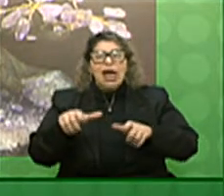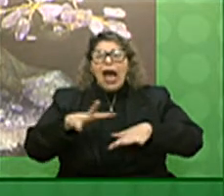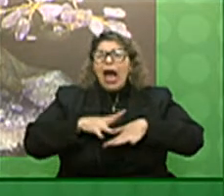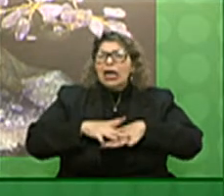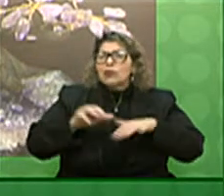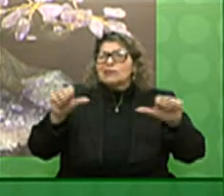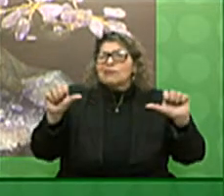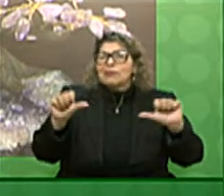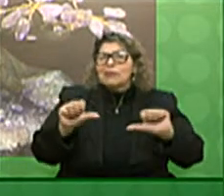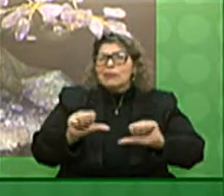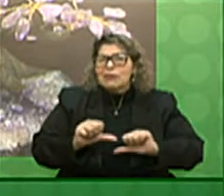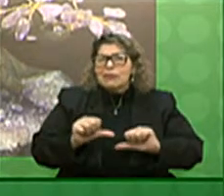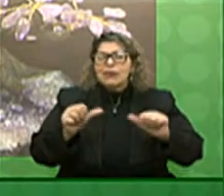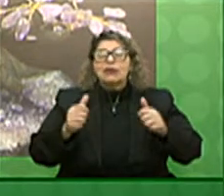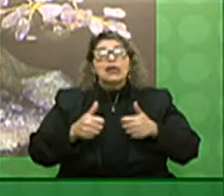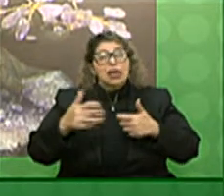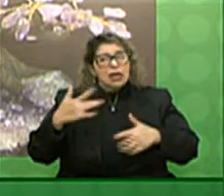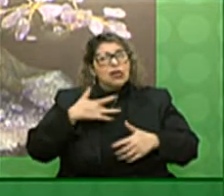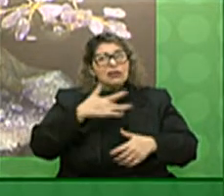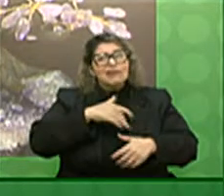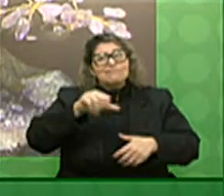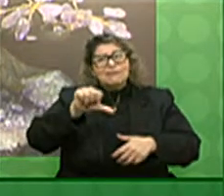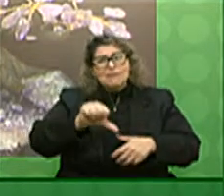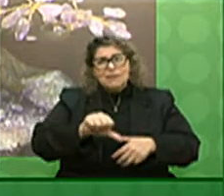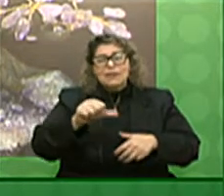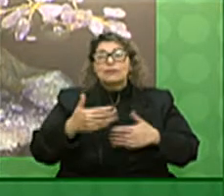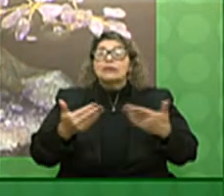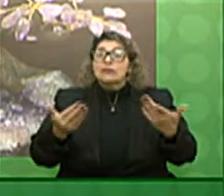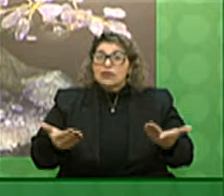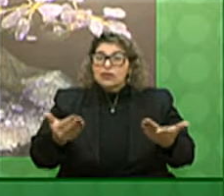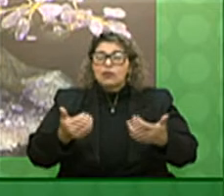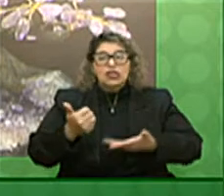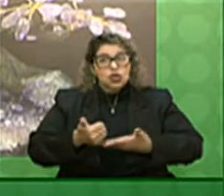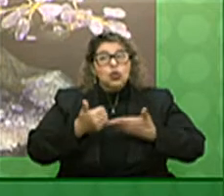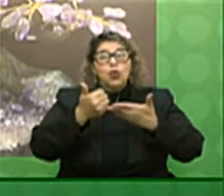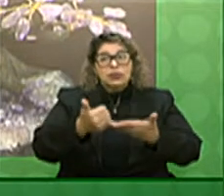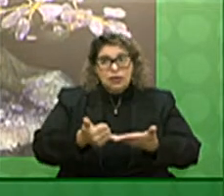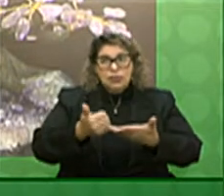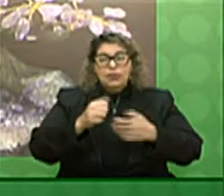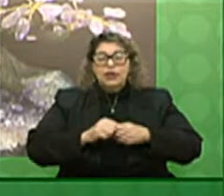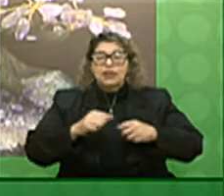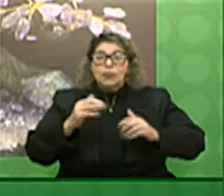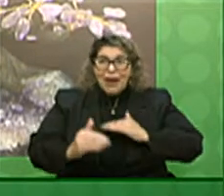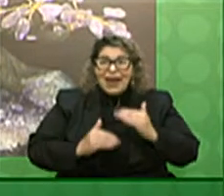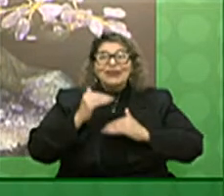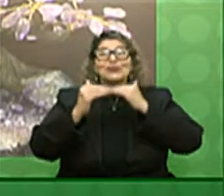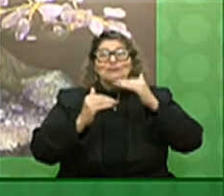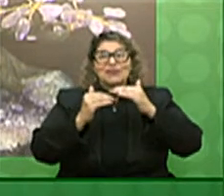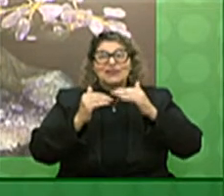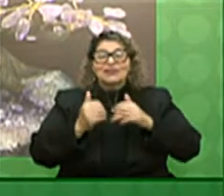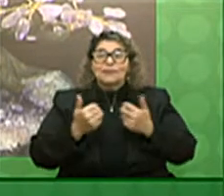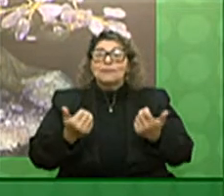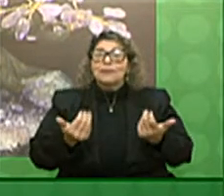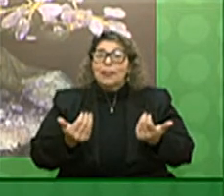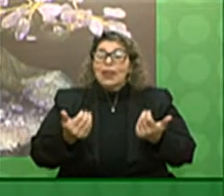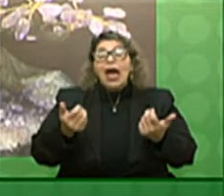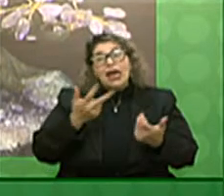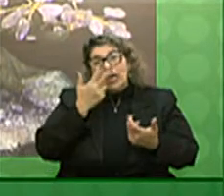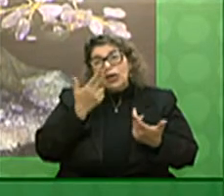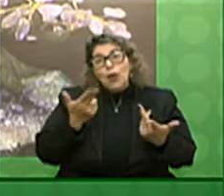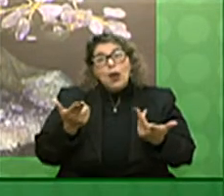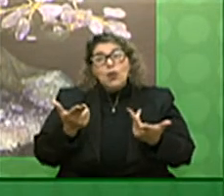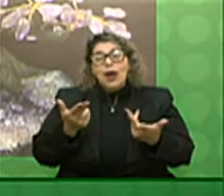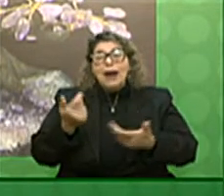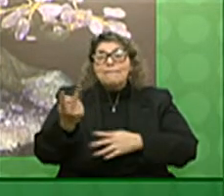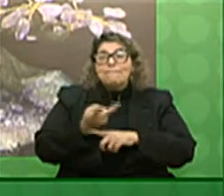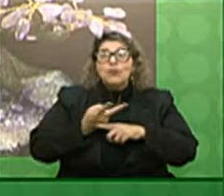e comprometam a sua saúde dessa forma nós estaremos contribuindo muito para a superação assim como também a